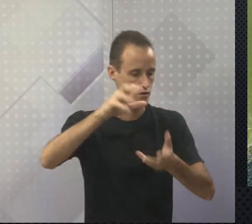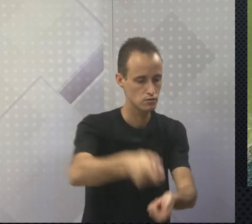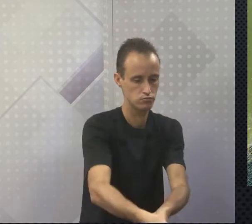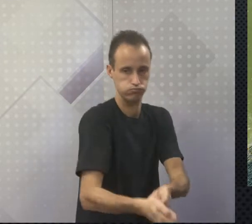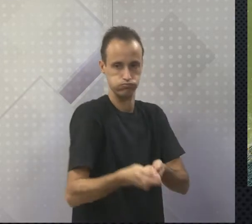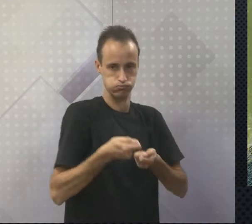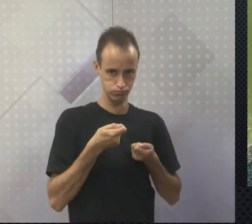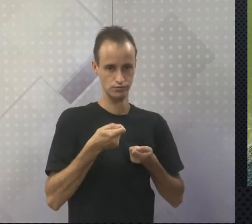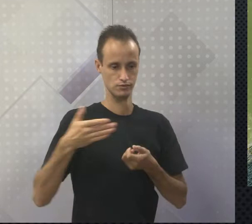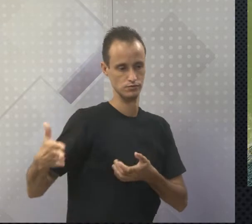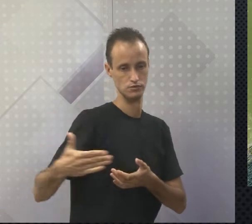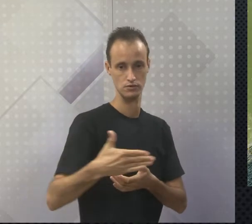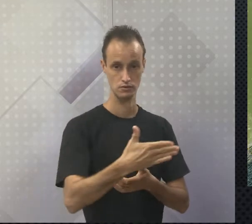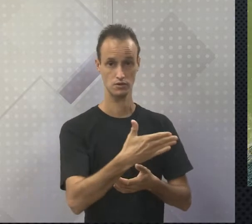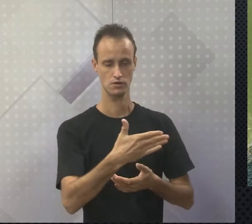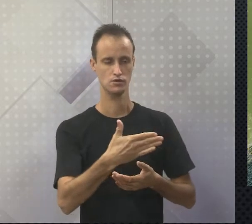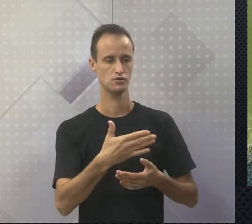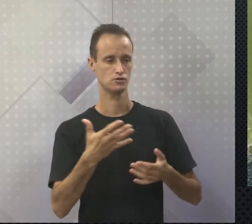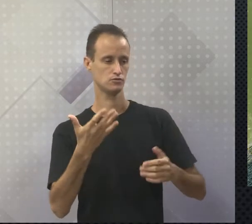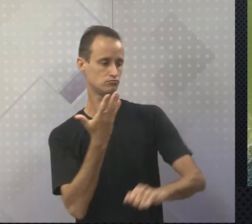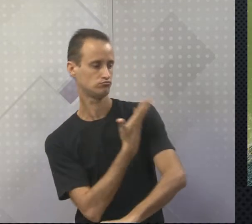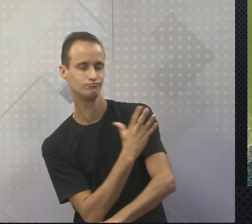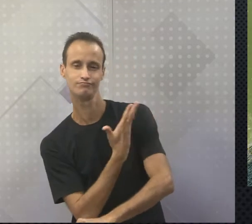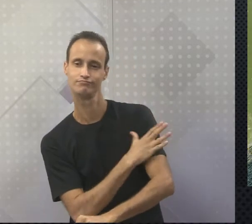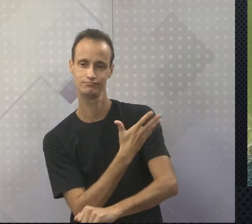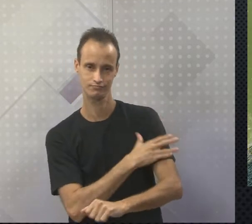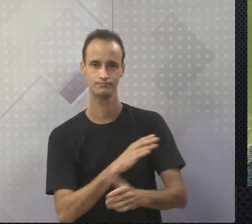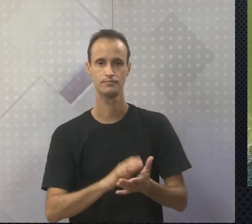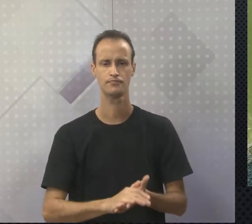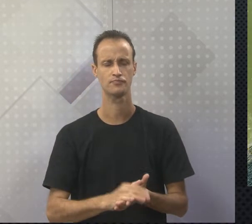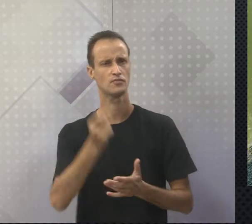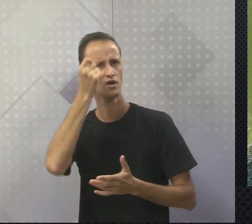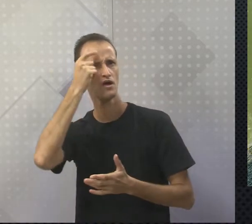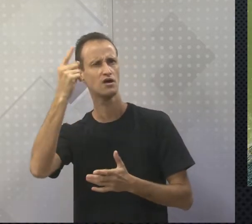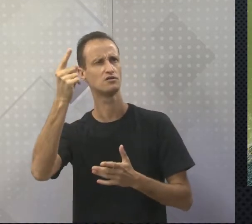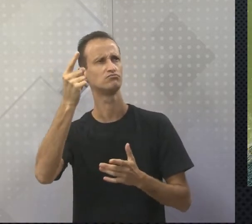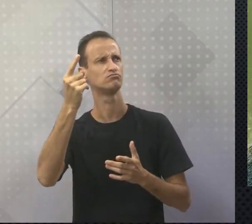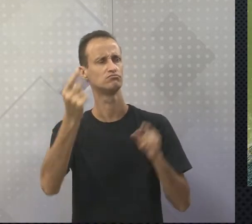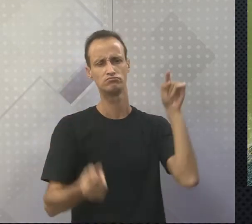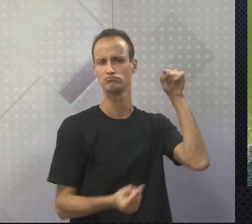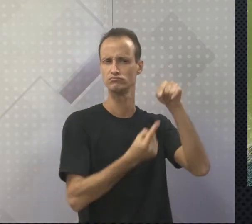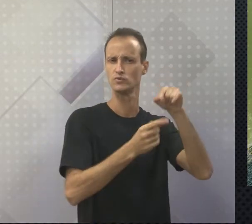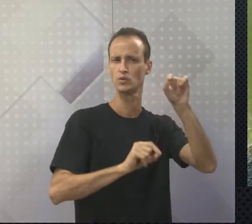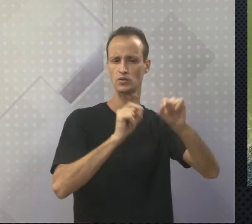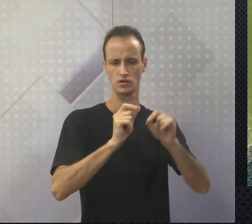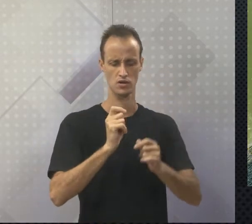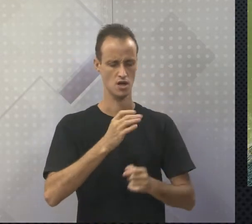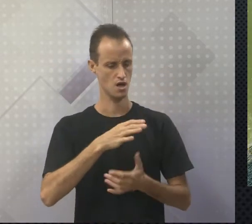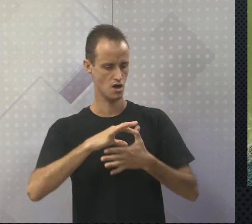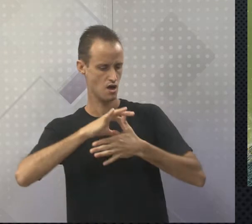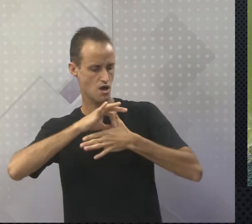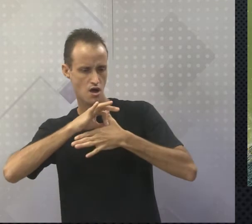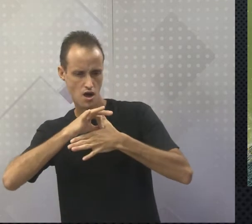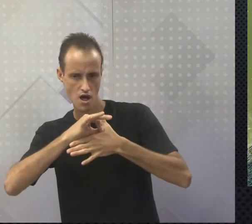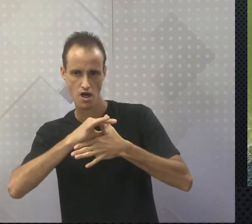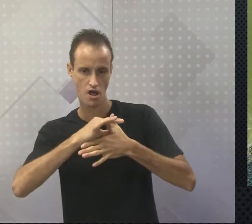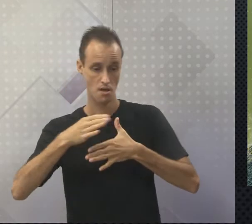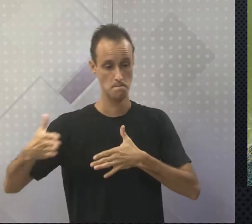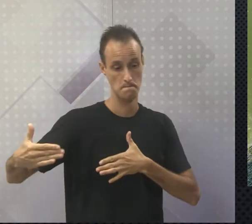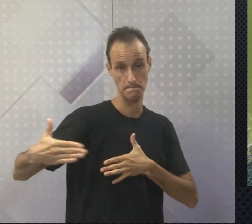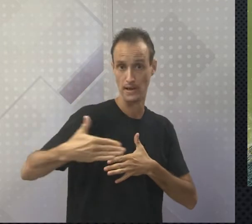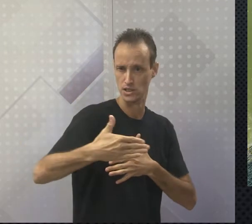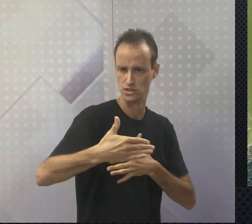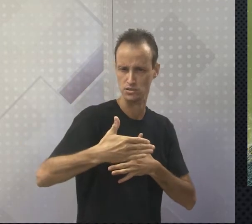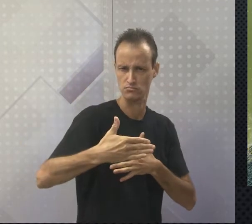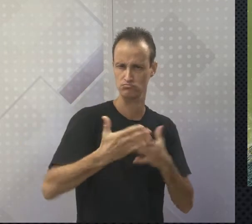ideia da pesca aqui no Brasil, muita gente até confunda assim, por que a carne do peixe é tão cara? Comparado até